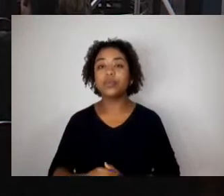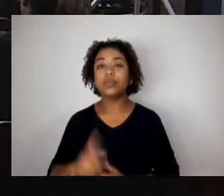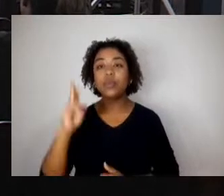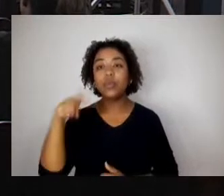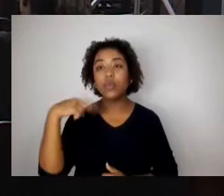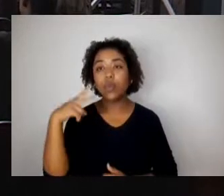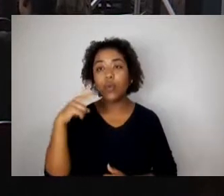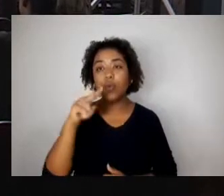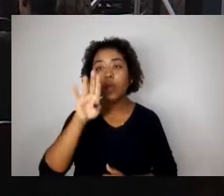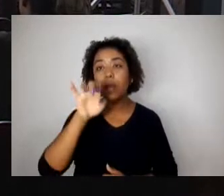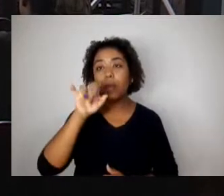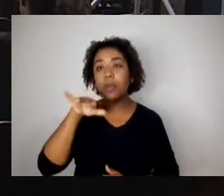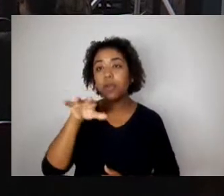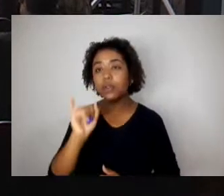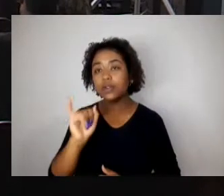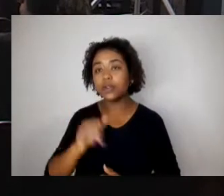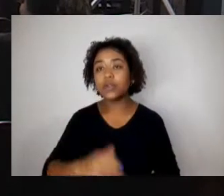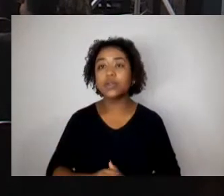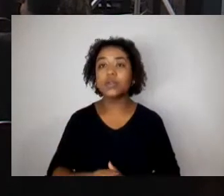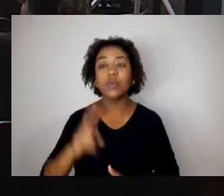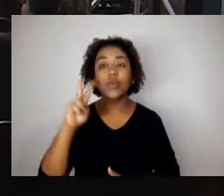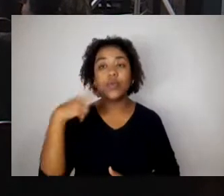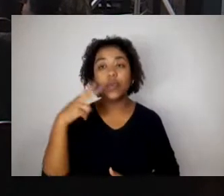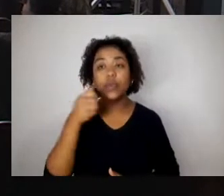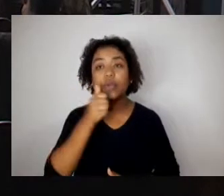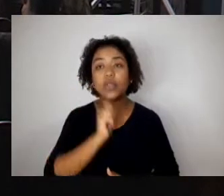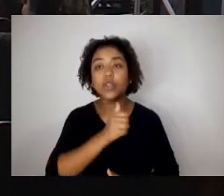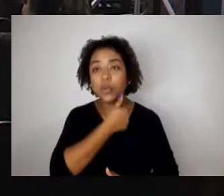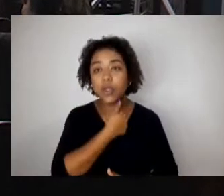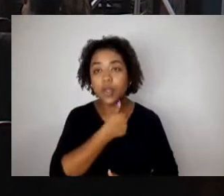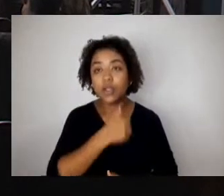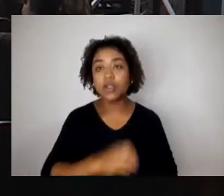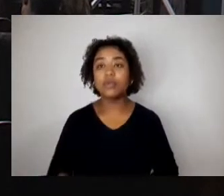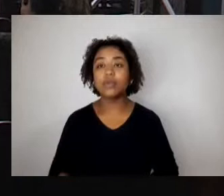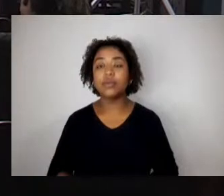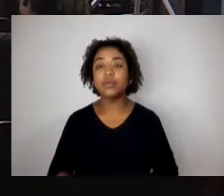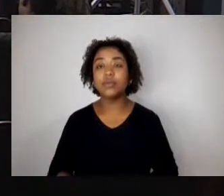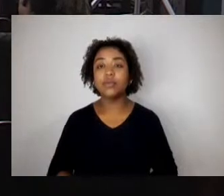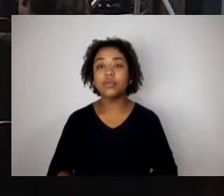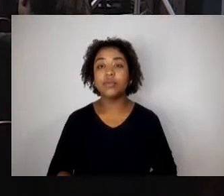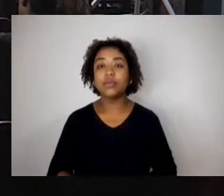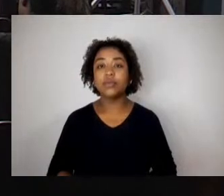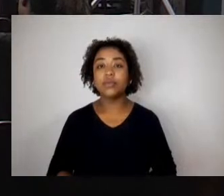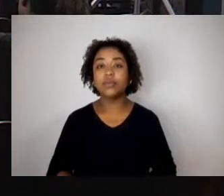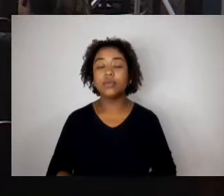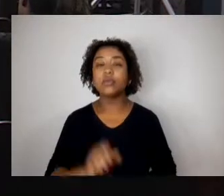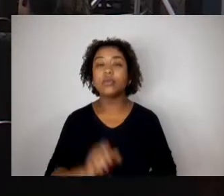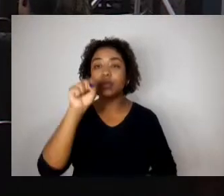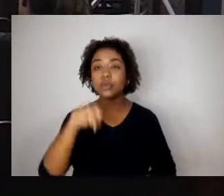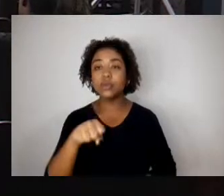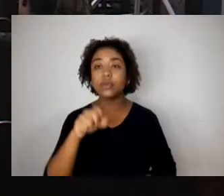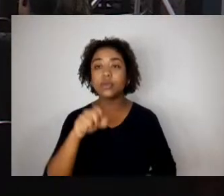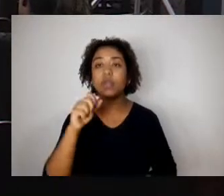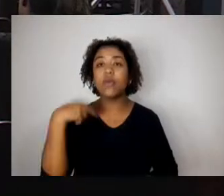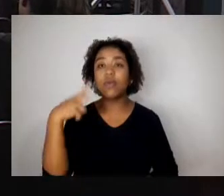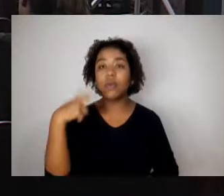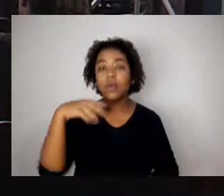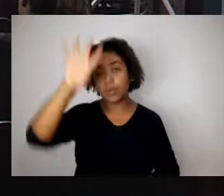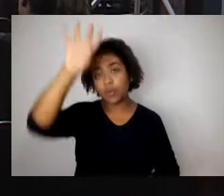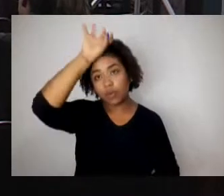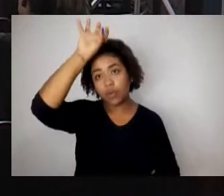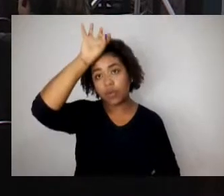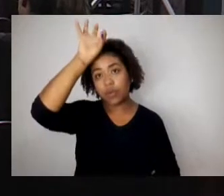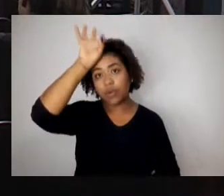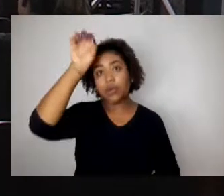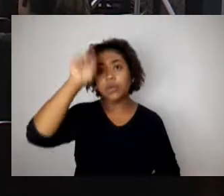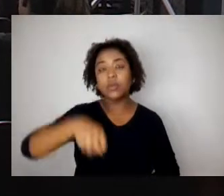vota o vereador Sargento Melo Casal. Favorável. Como vota o vereador Vang de Oliveira. Favorável, senhor presidente. Como vota o vereador